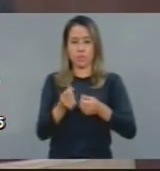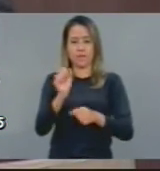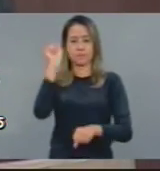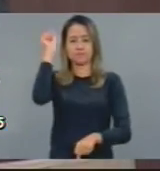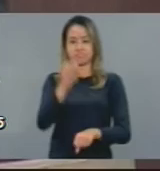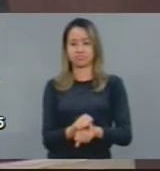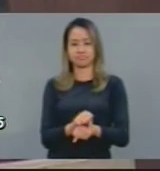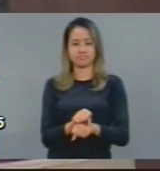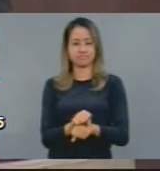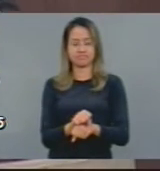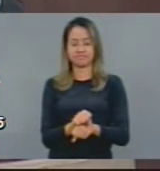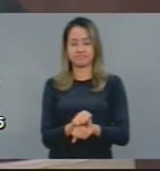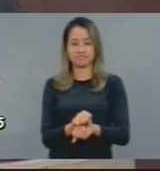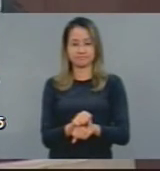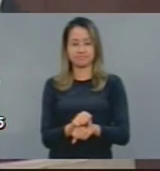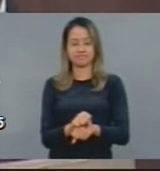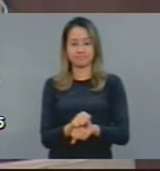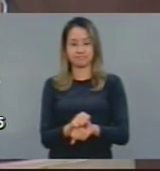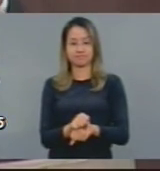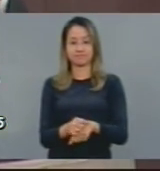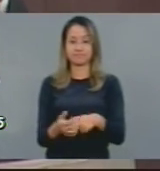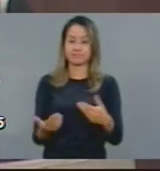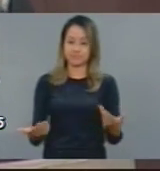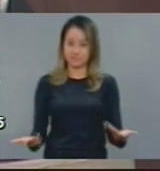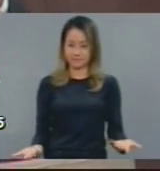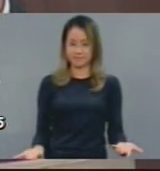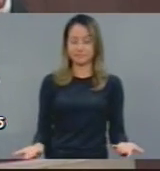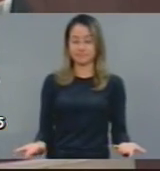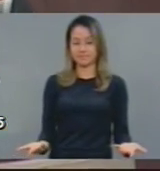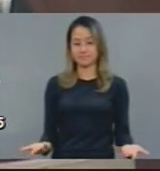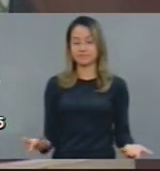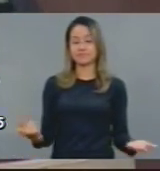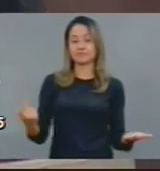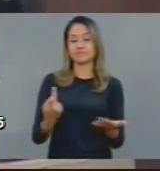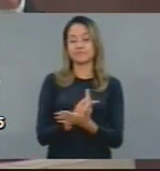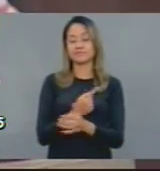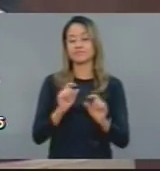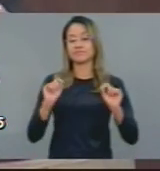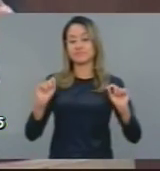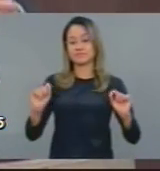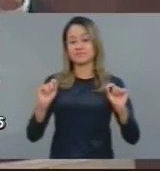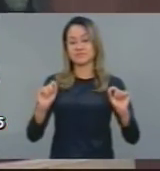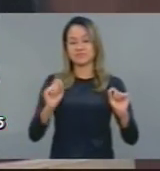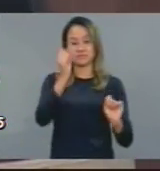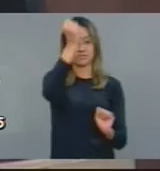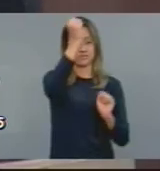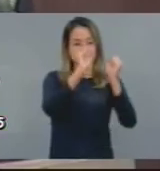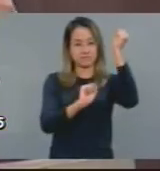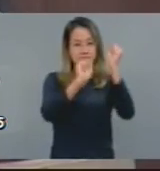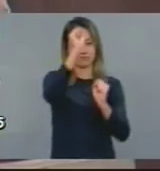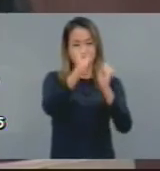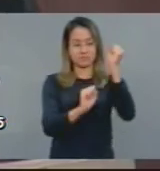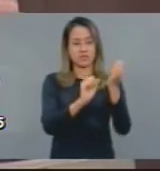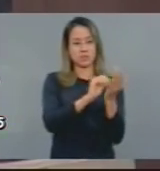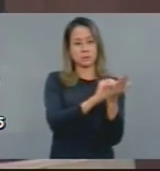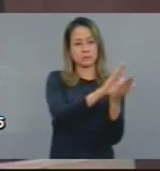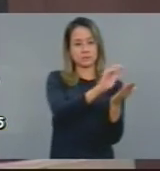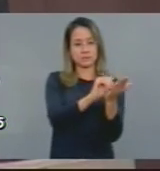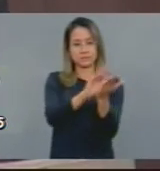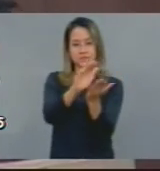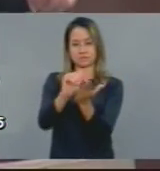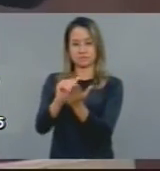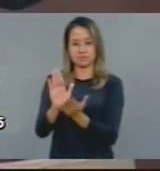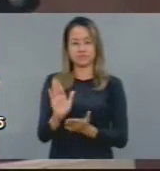recessão. E a recessão causa desindustrialização, aumento do desemprego.